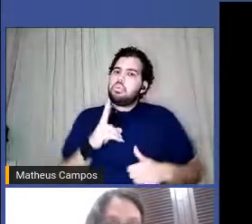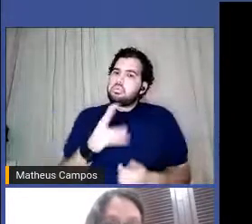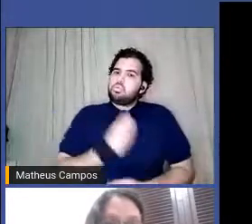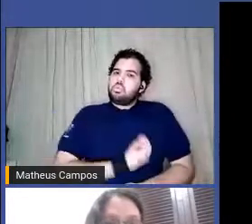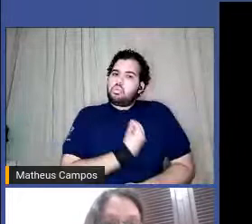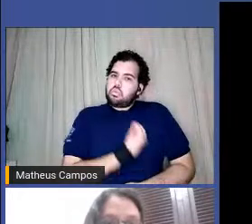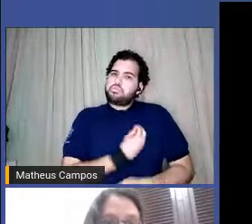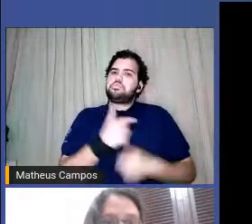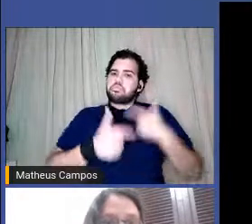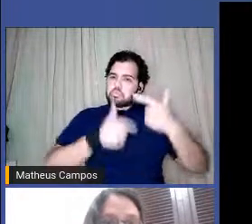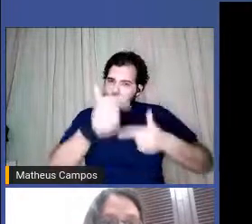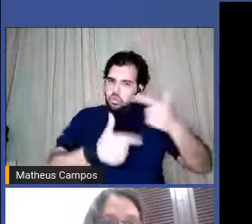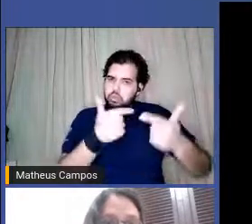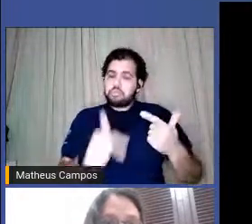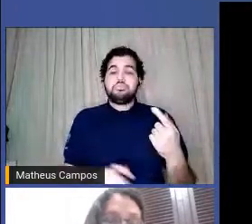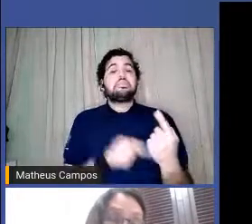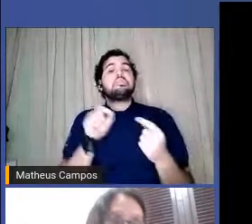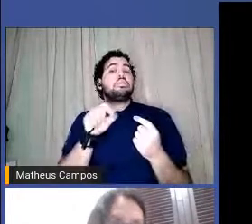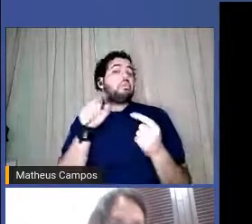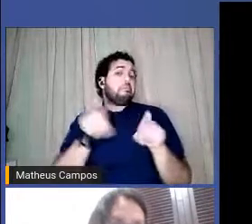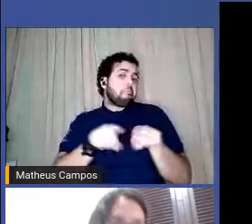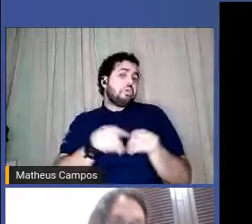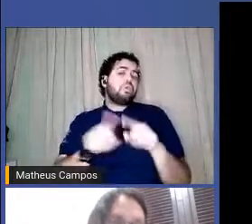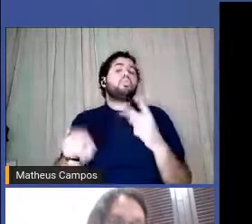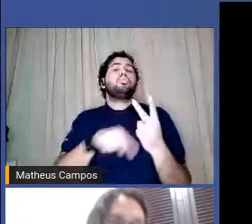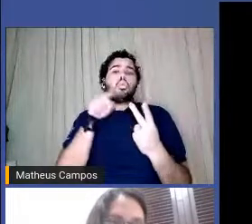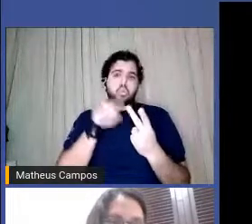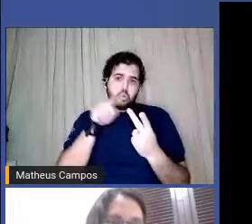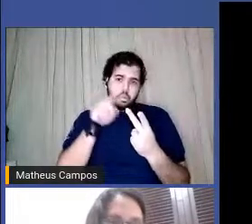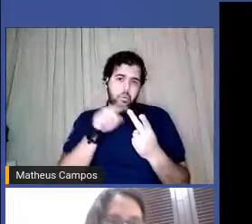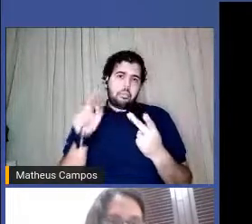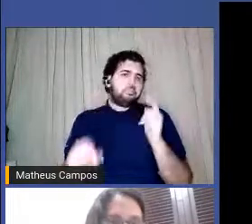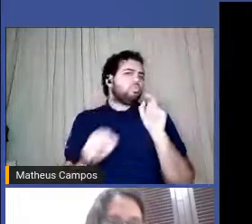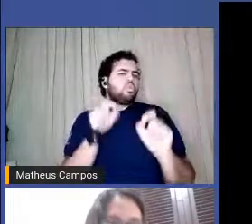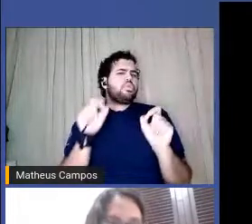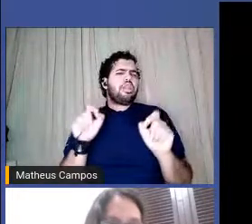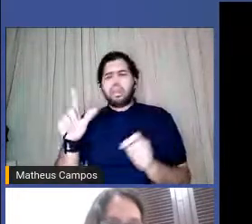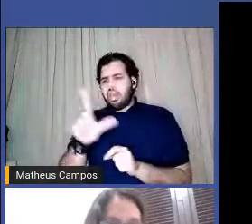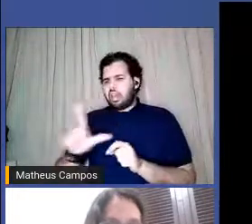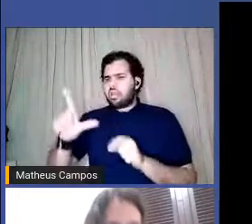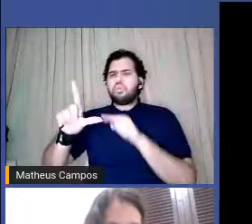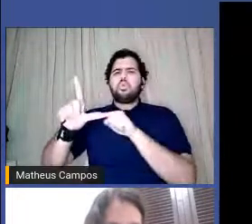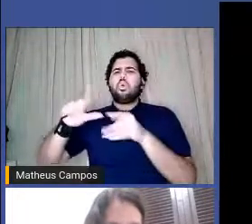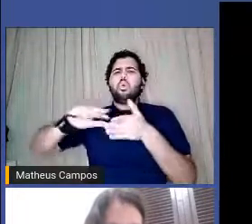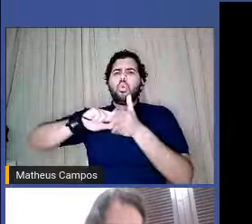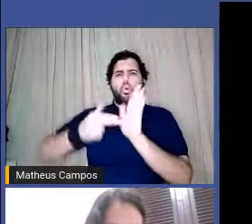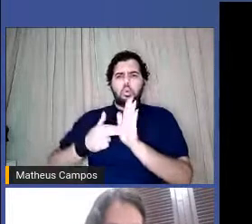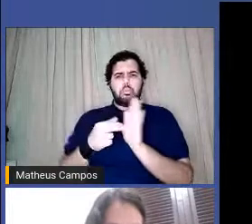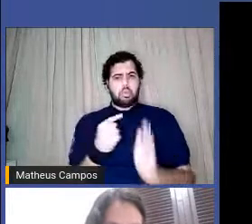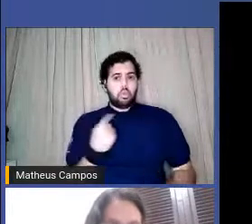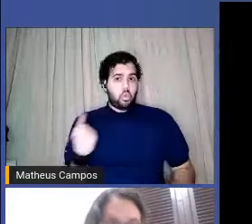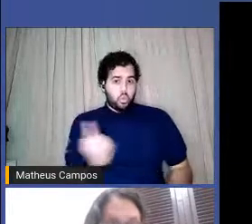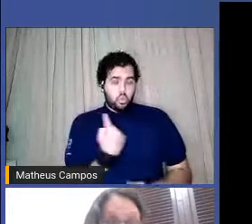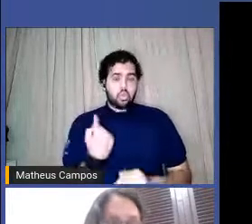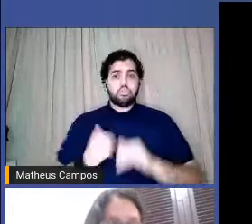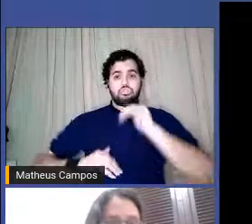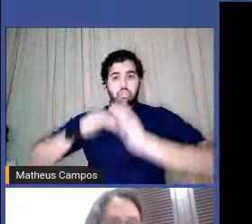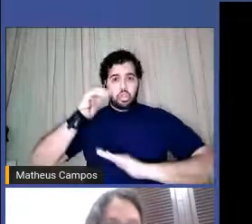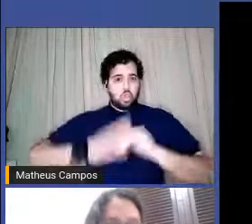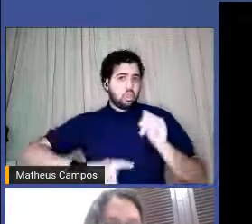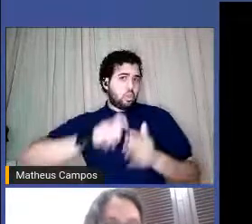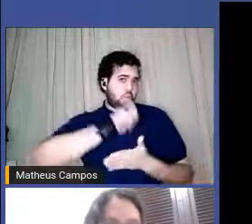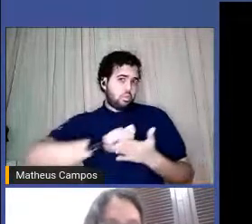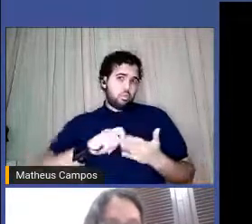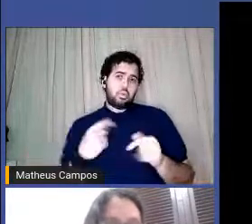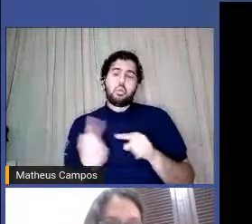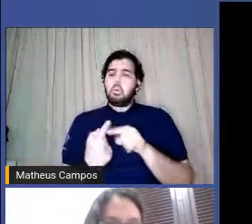e a outra forma, e também, assim, o que é que a literatura significa para a gente que escreve, né? Porque eu trouxe